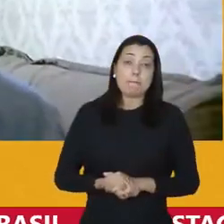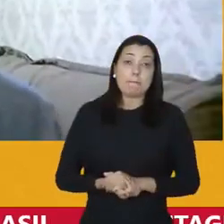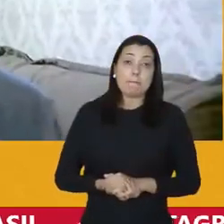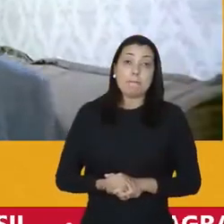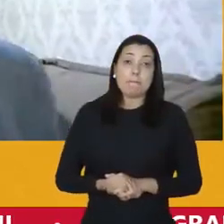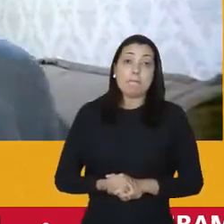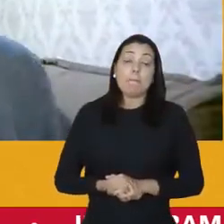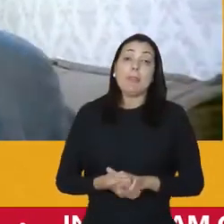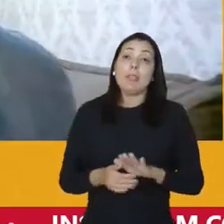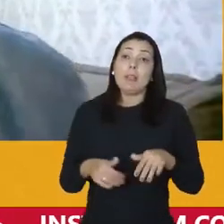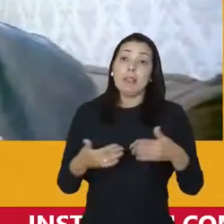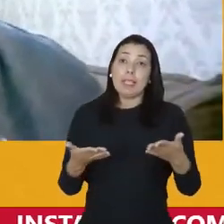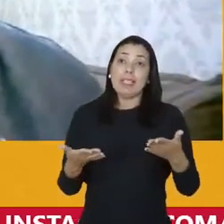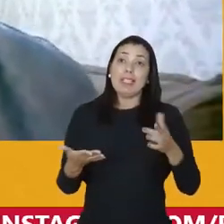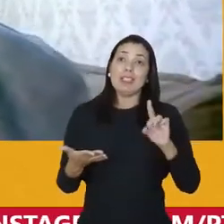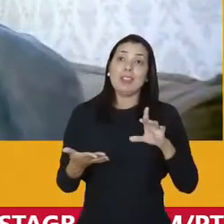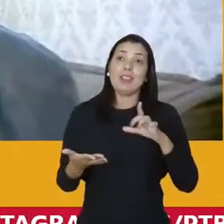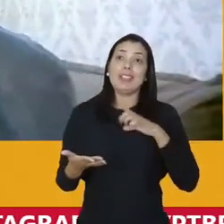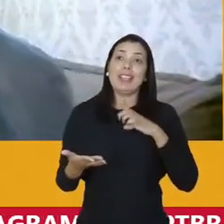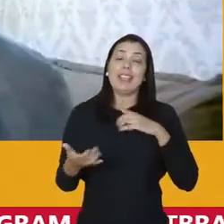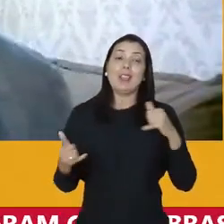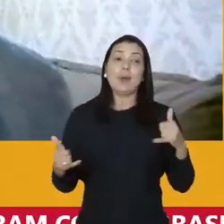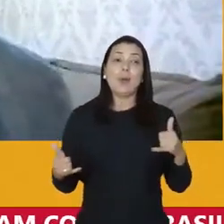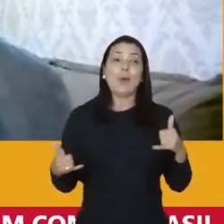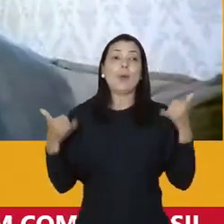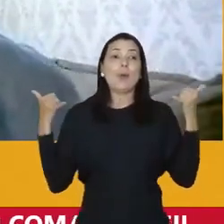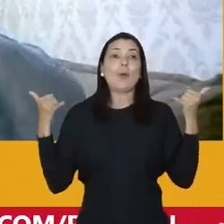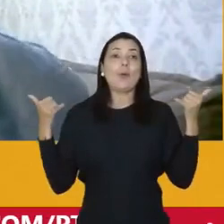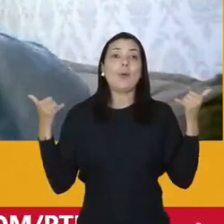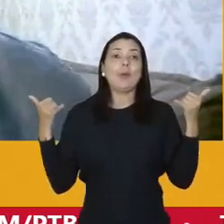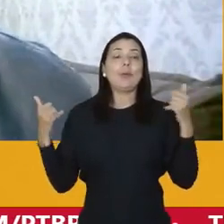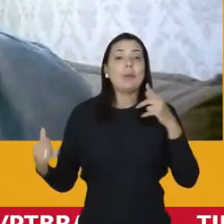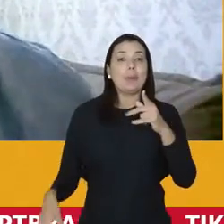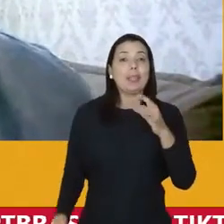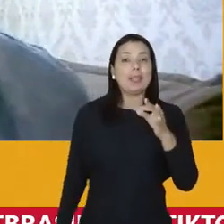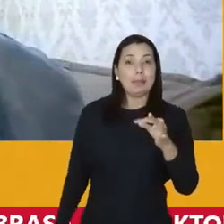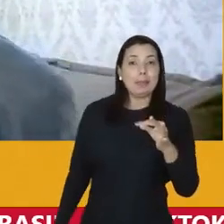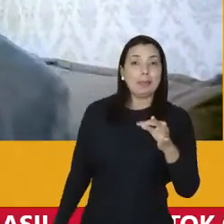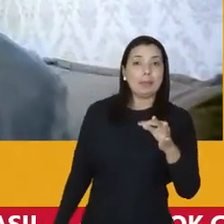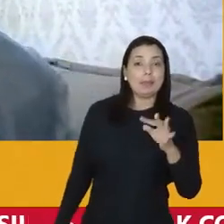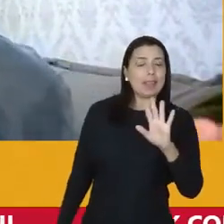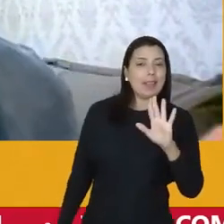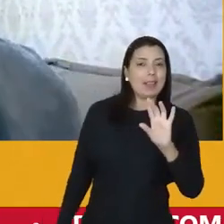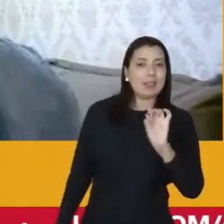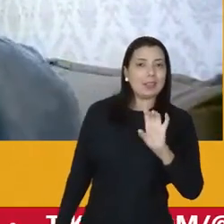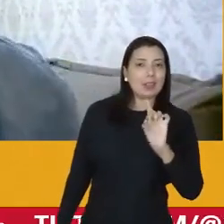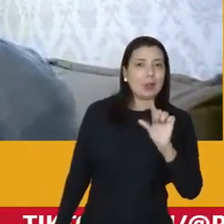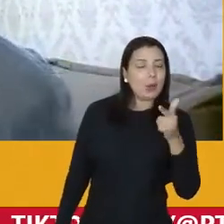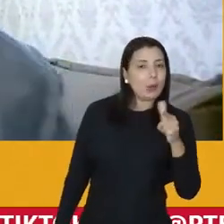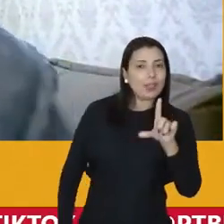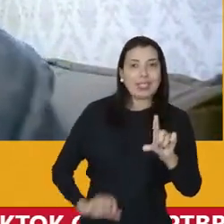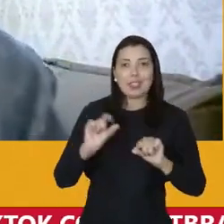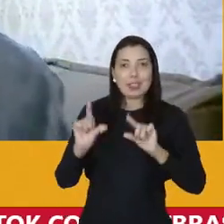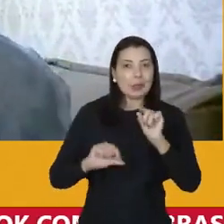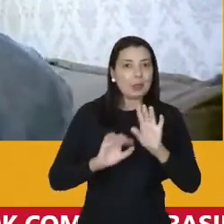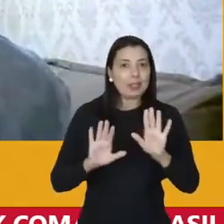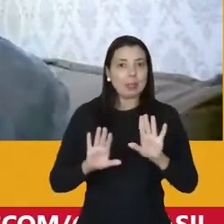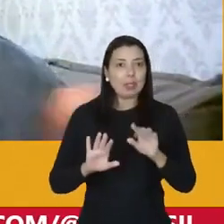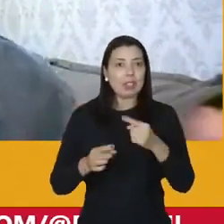muito bom e eu só tenho o orgulho de ser petista não me resta outra alternativa